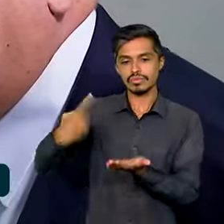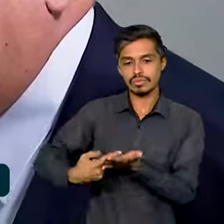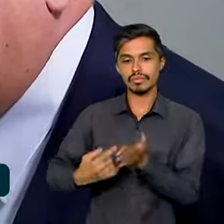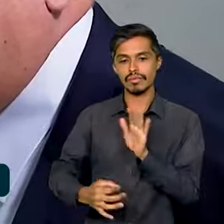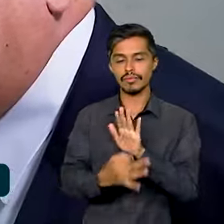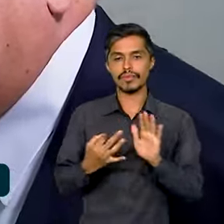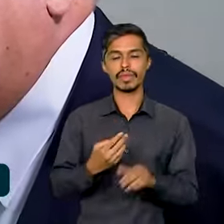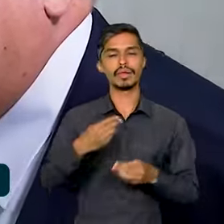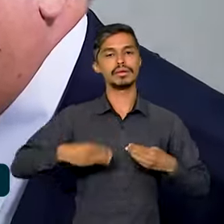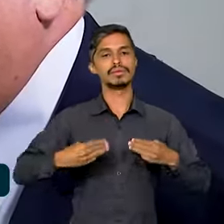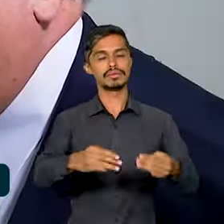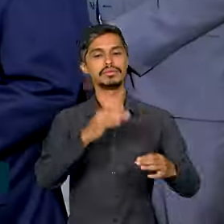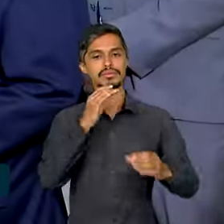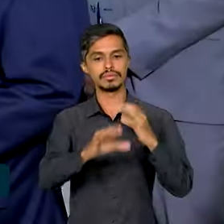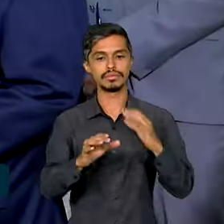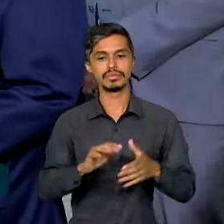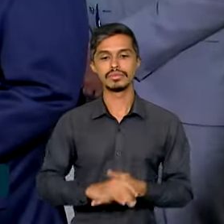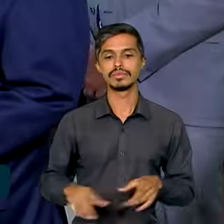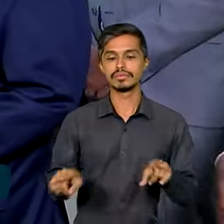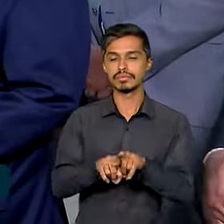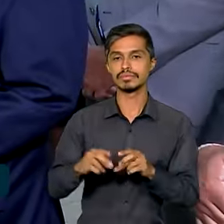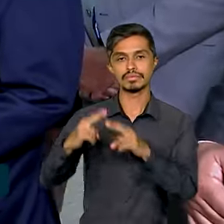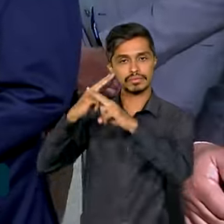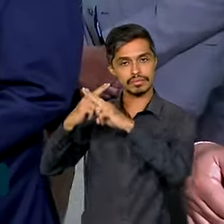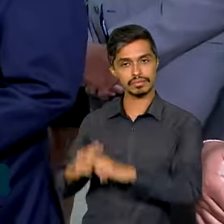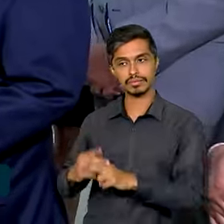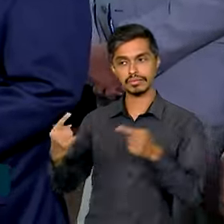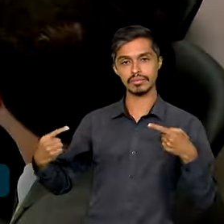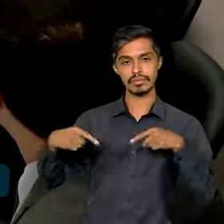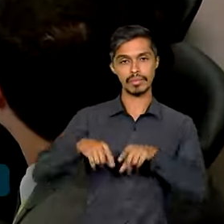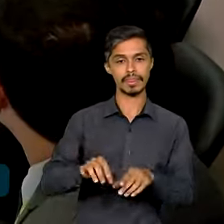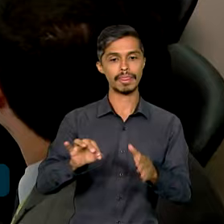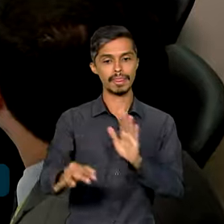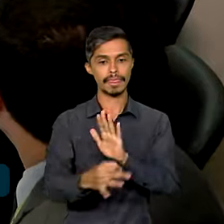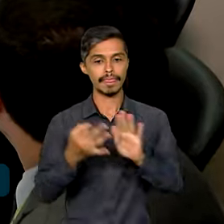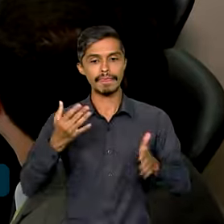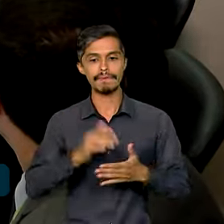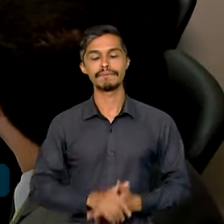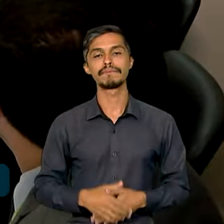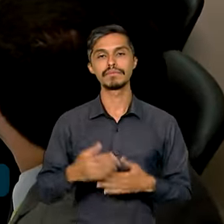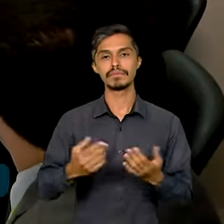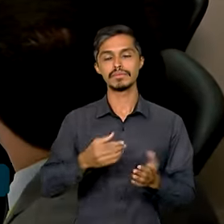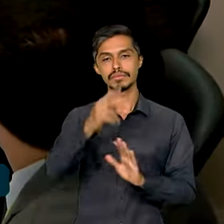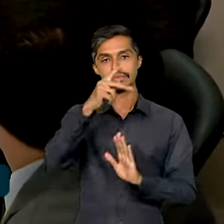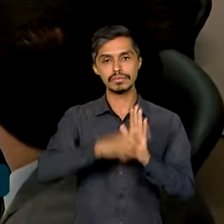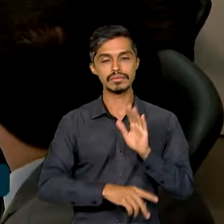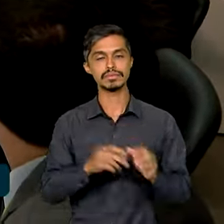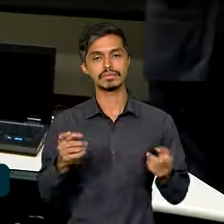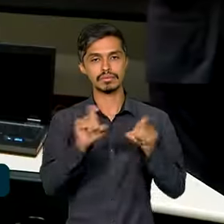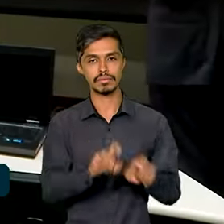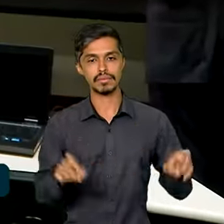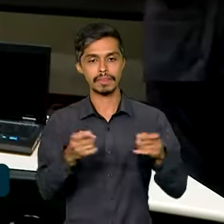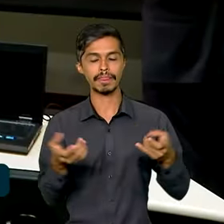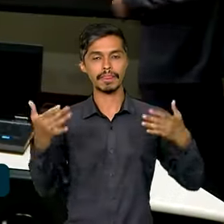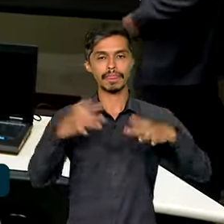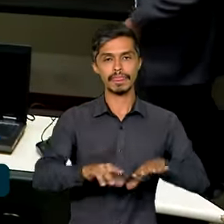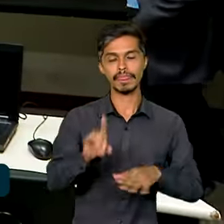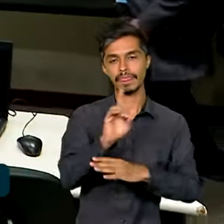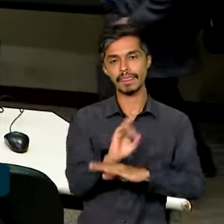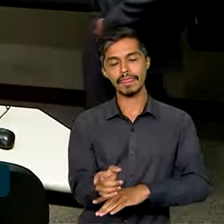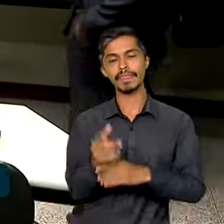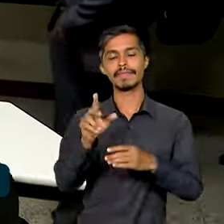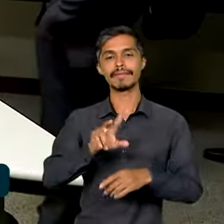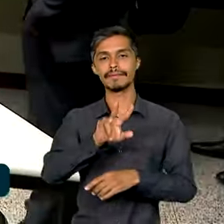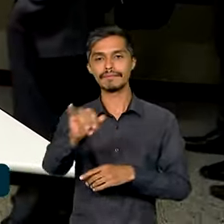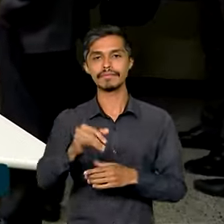entre o Ministério das Comunicações e a Caixa Econômica Federal, o programa Computadores para Inclusão vai destinar